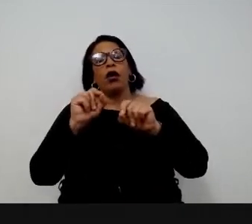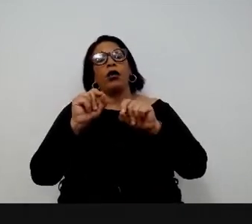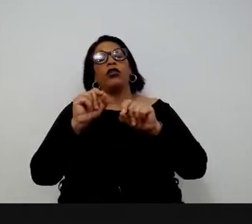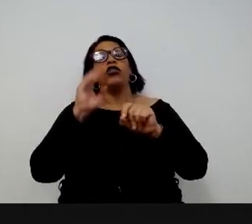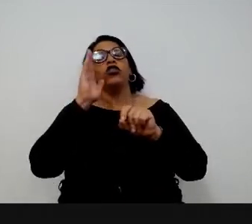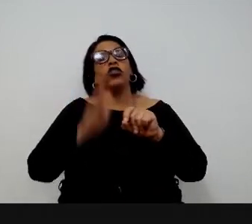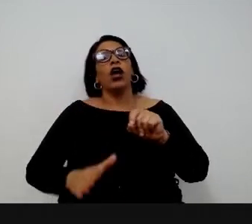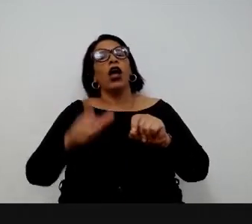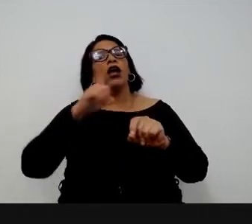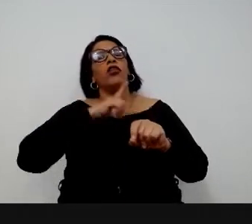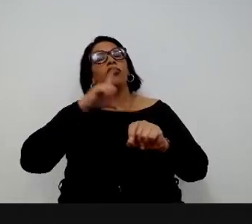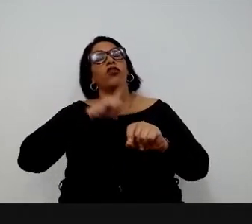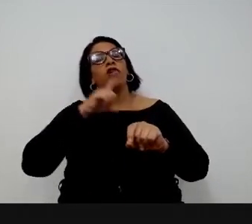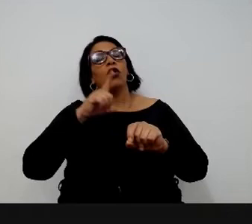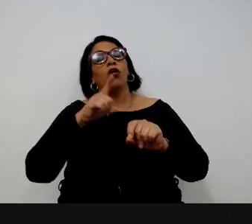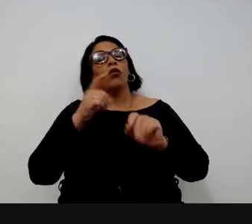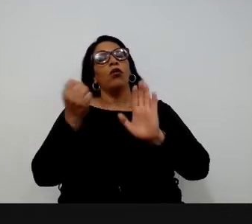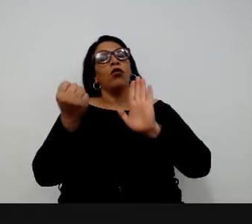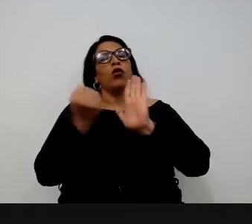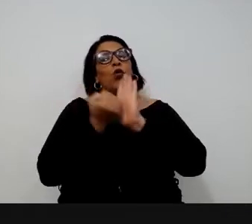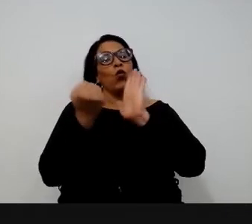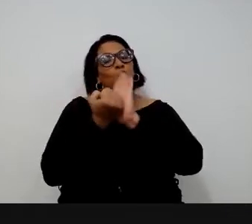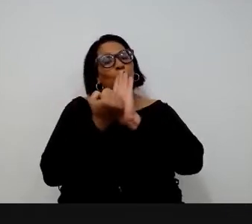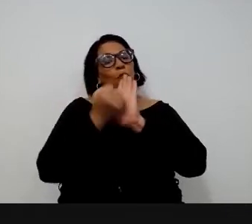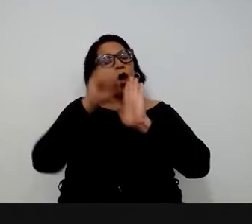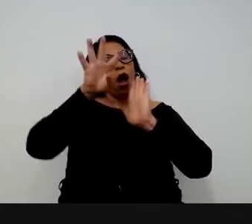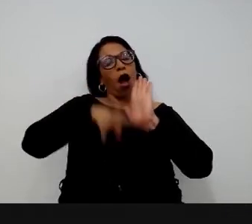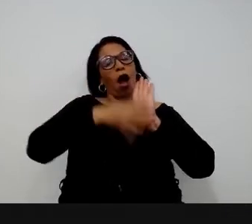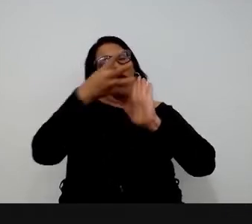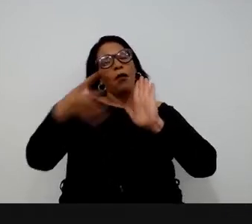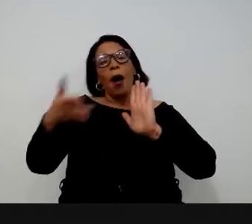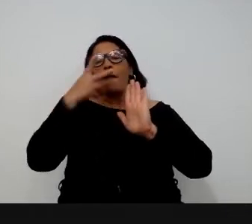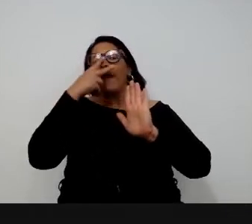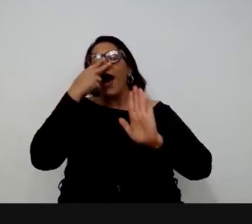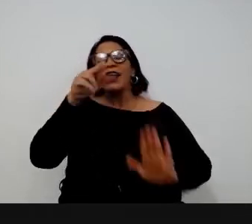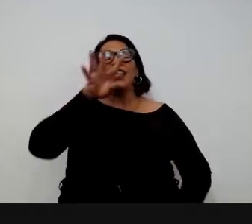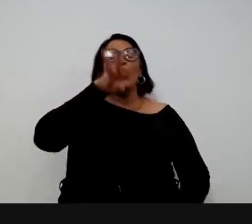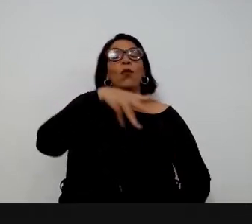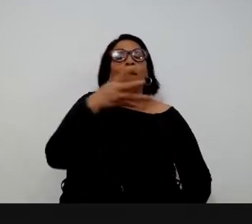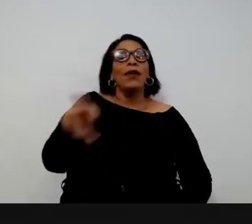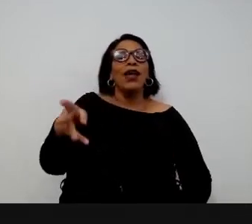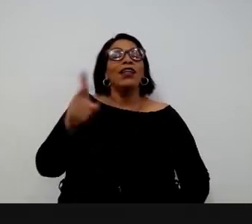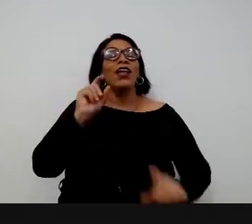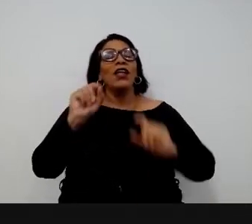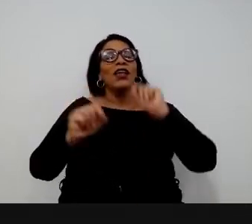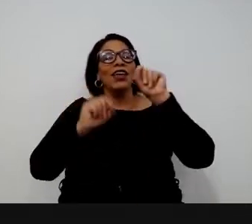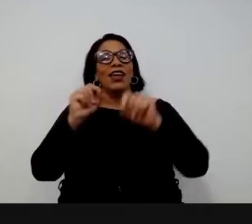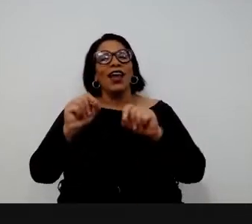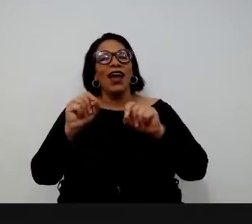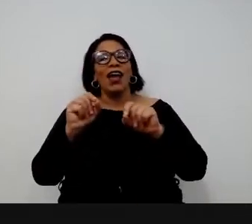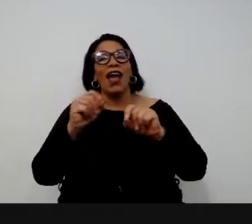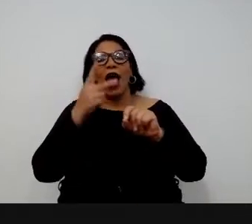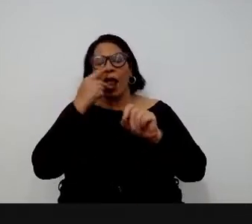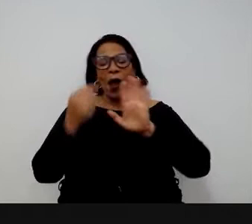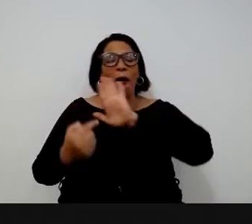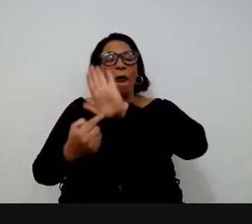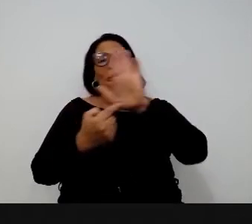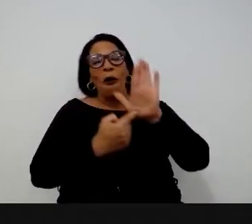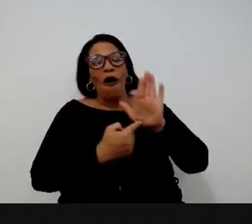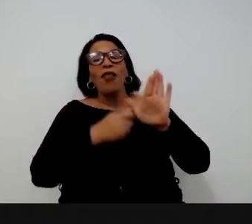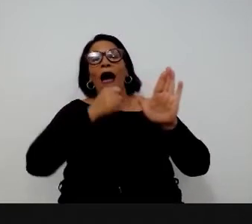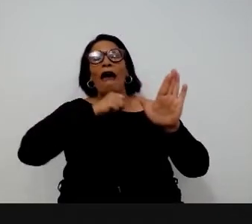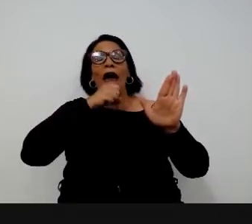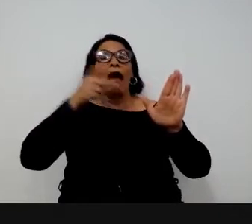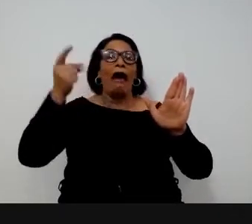escrito, já havia uma tabelinha de Excel, já havia uma planilha. E essa planilha daqui, ela olha